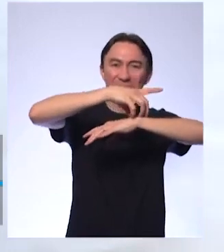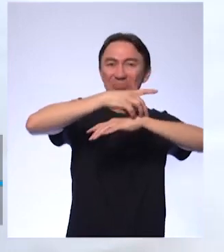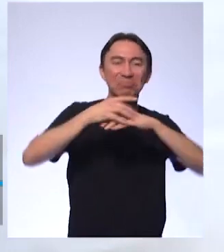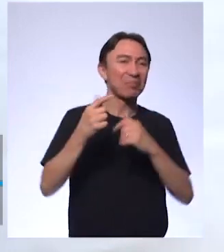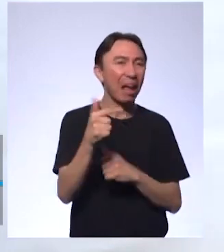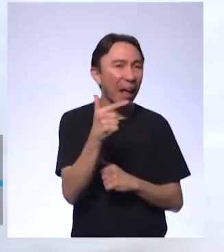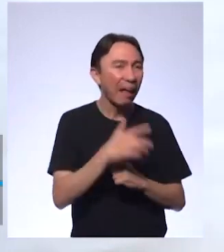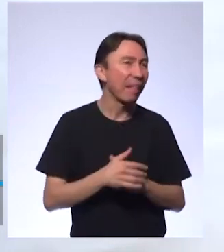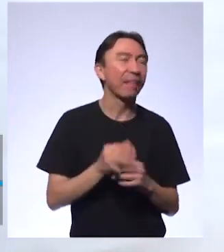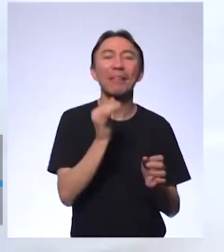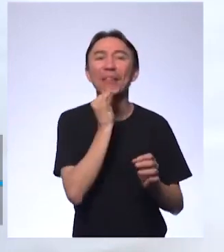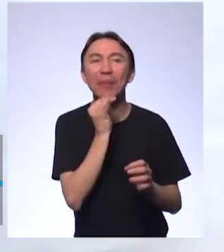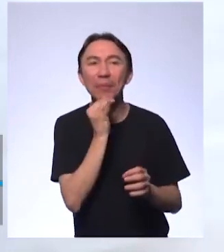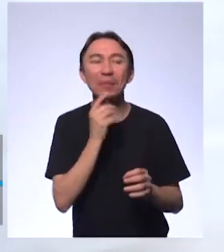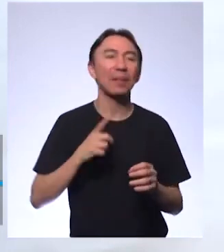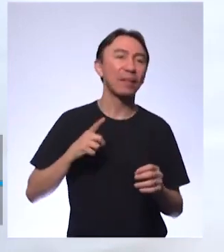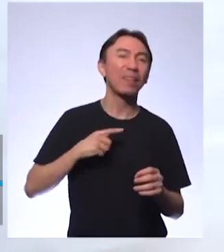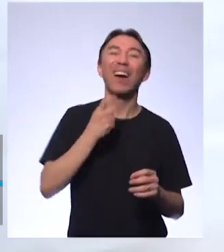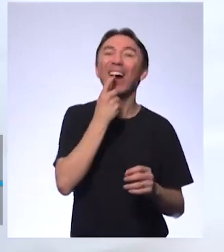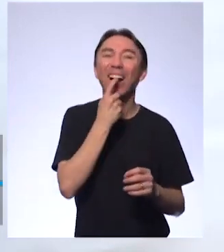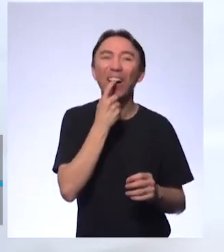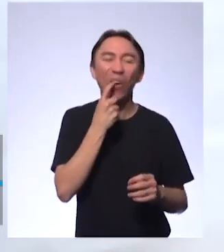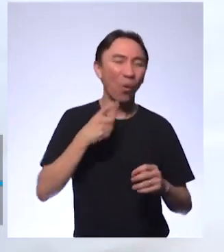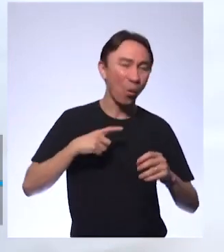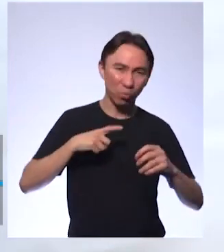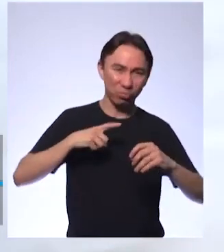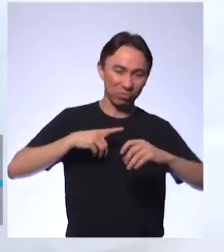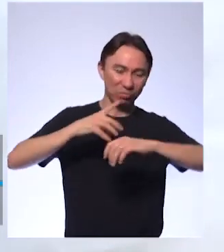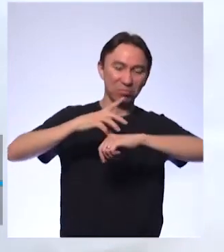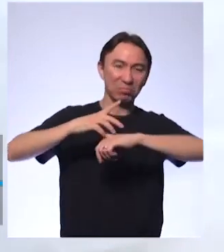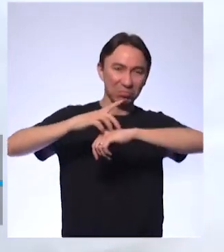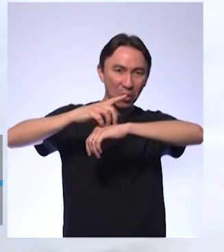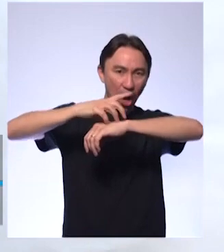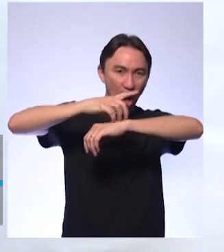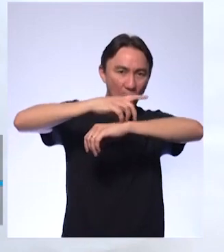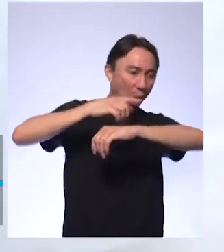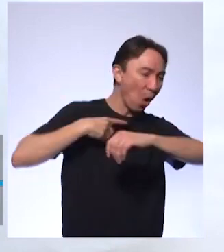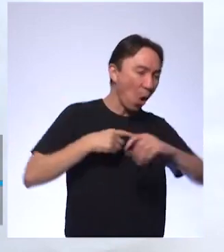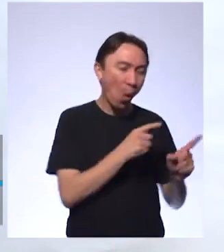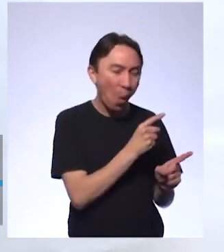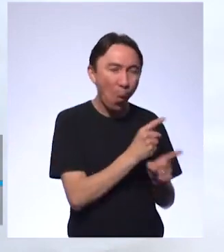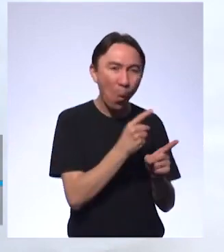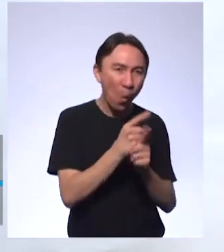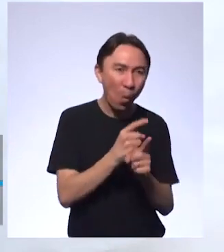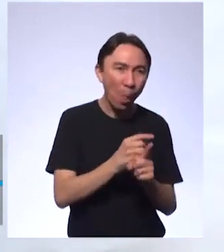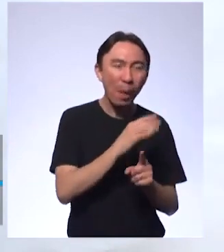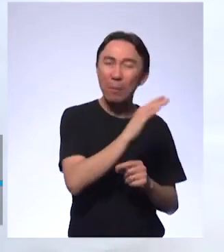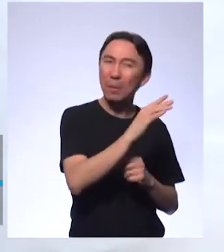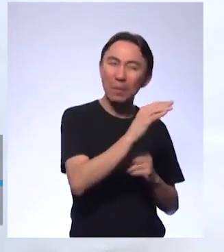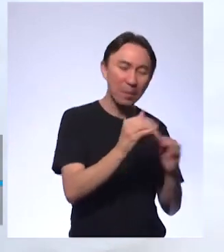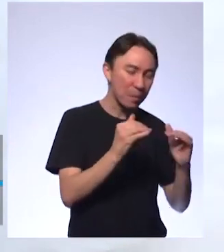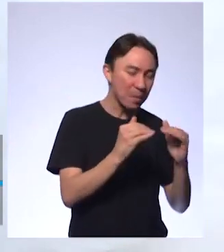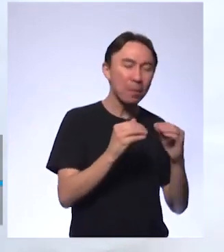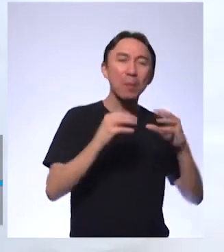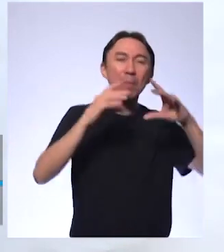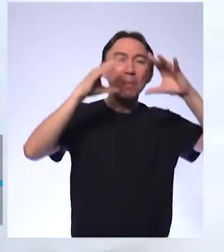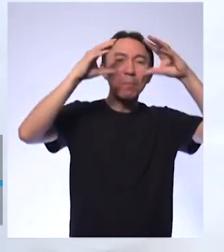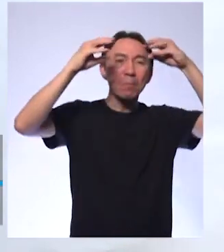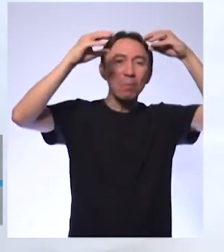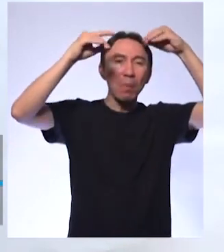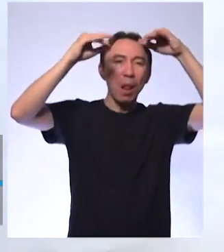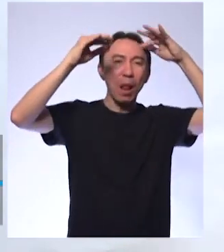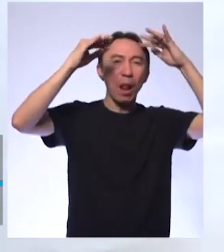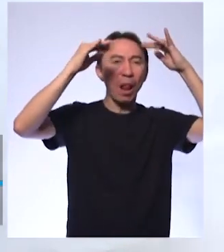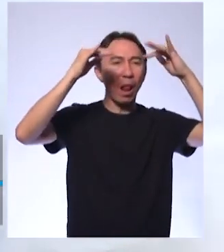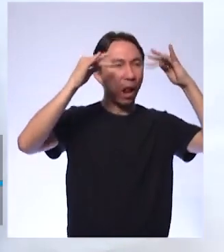ossos de dinossauro, aí você vê que na camada mais acima você tem lá essa poeirinha que seria como se fosse de um